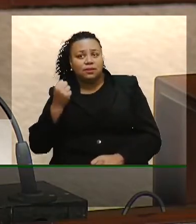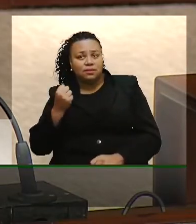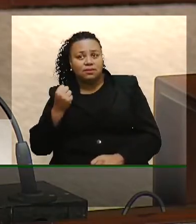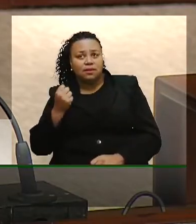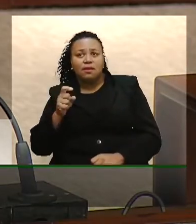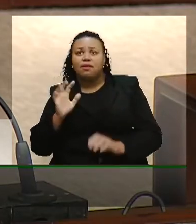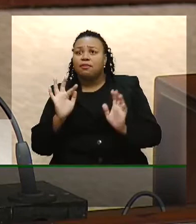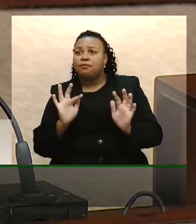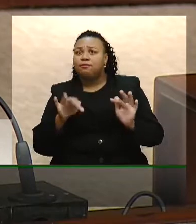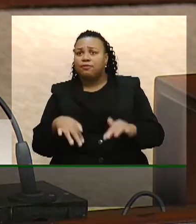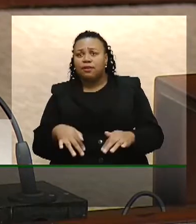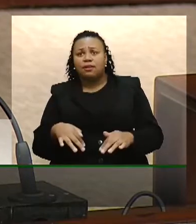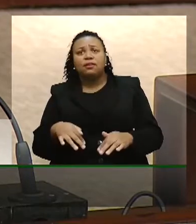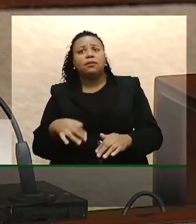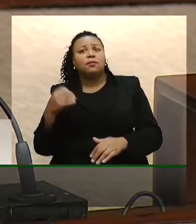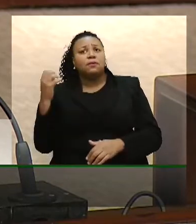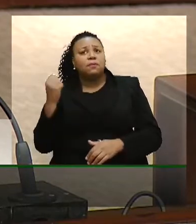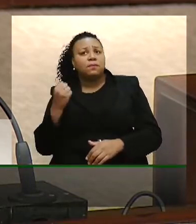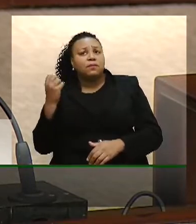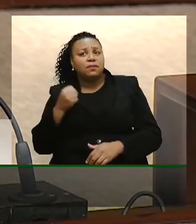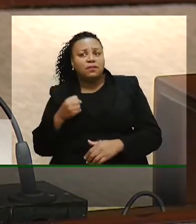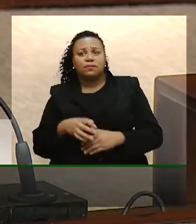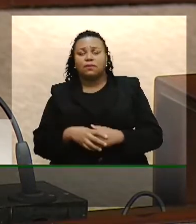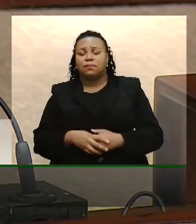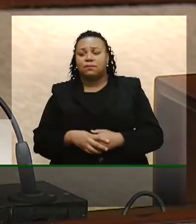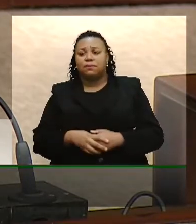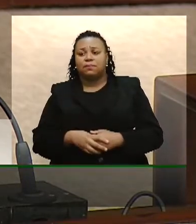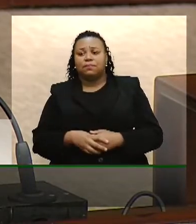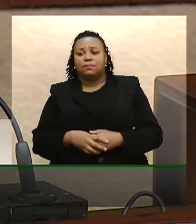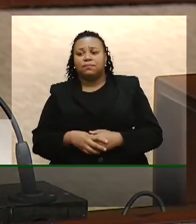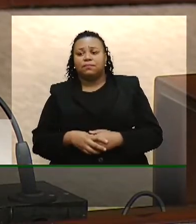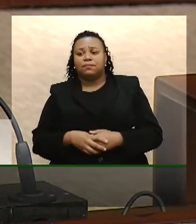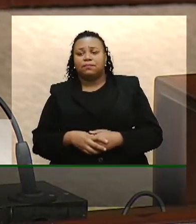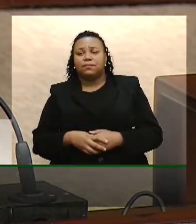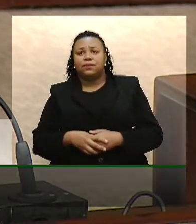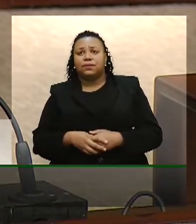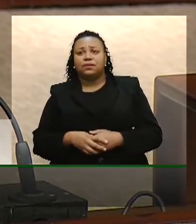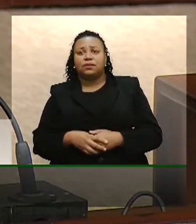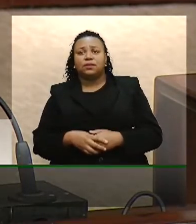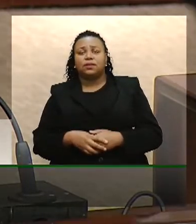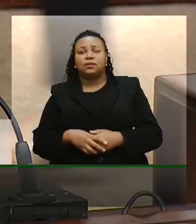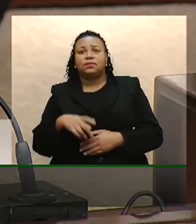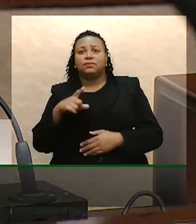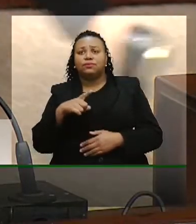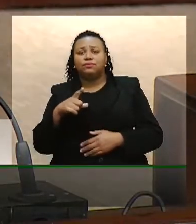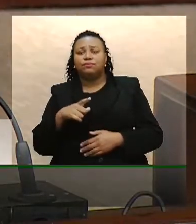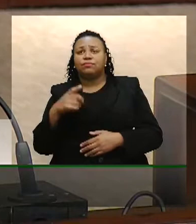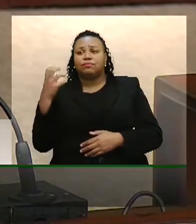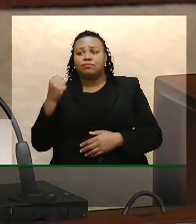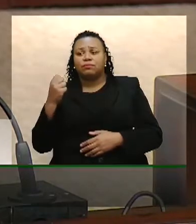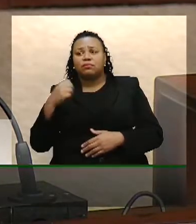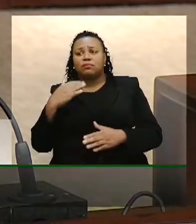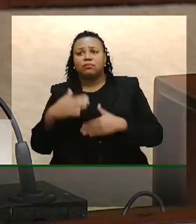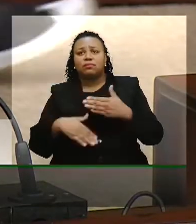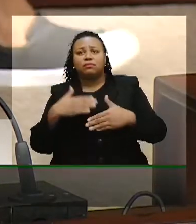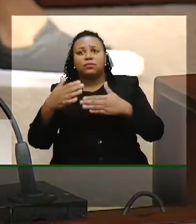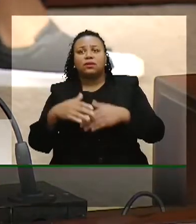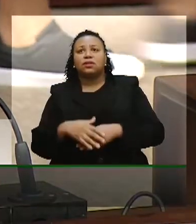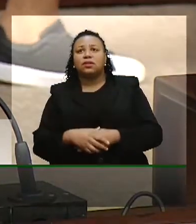foi extinto o ministério da Previdência. Extinguiu o ministério do desenvolvimento agrário.